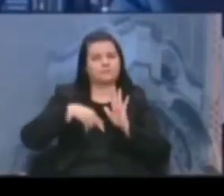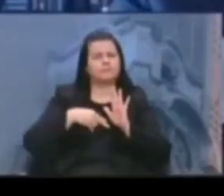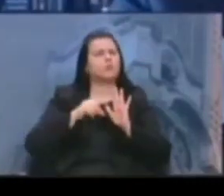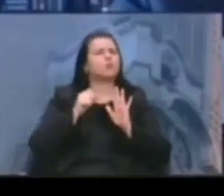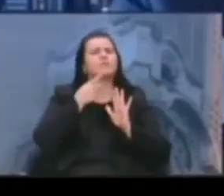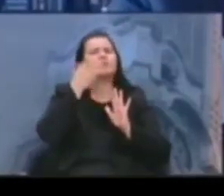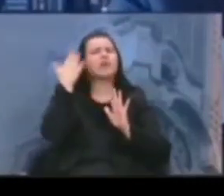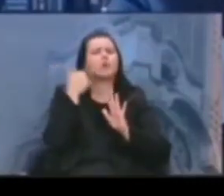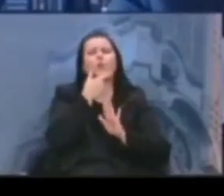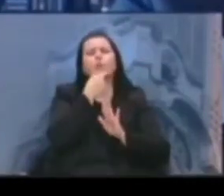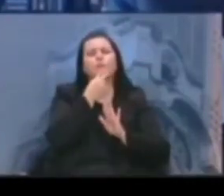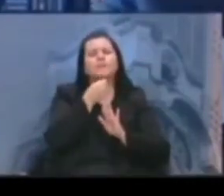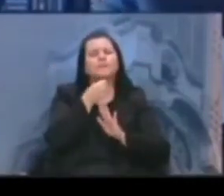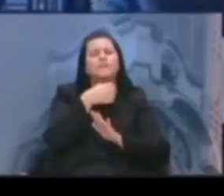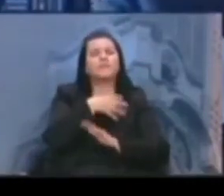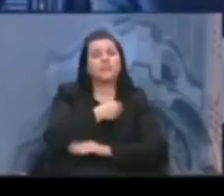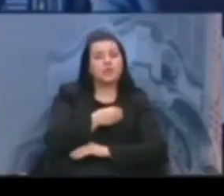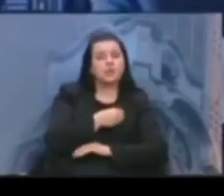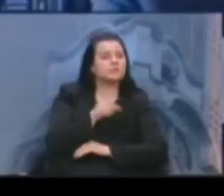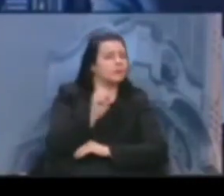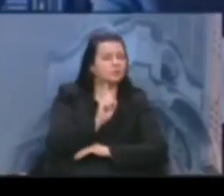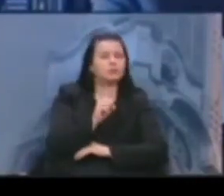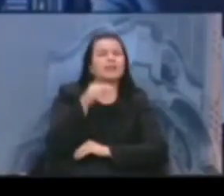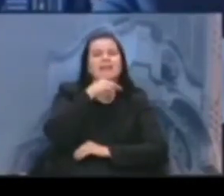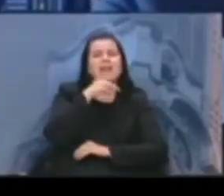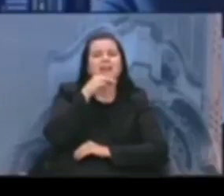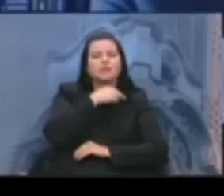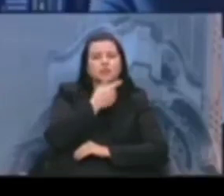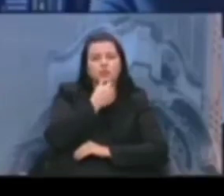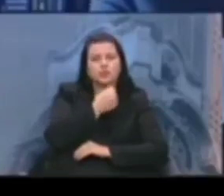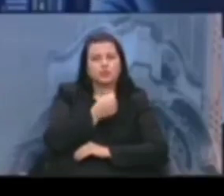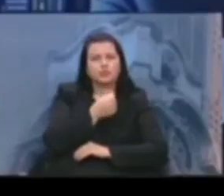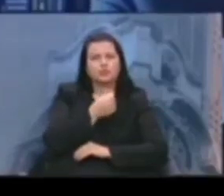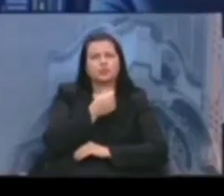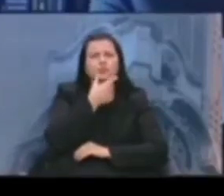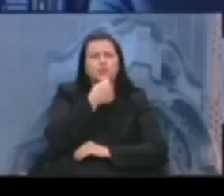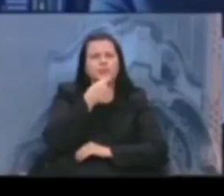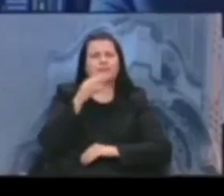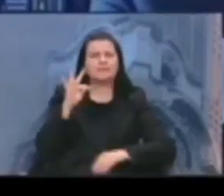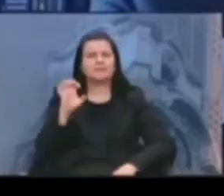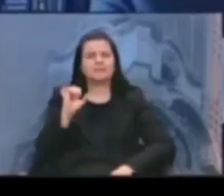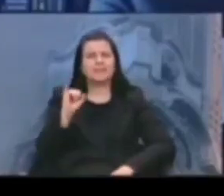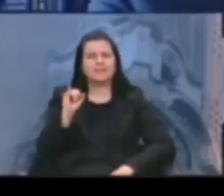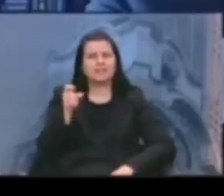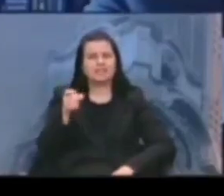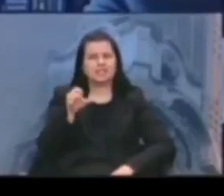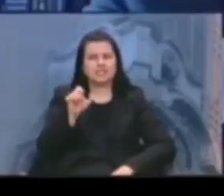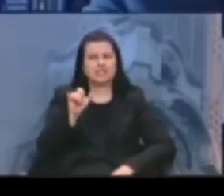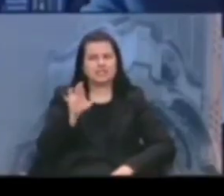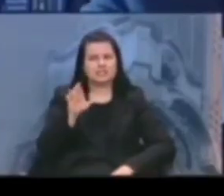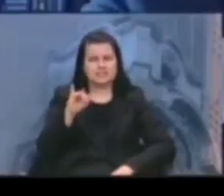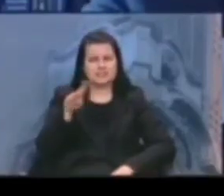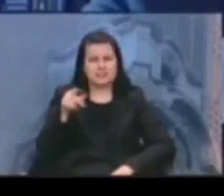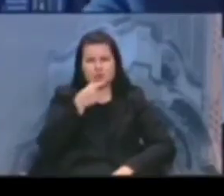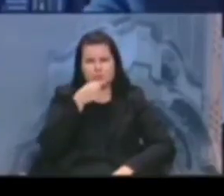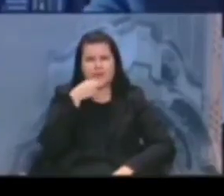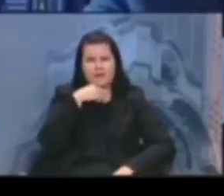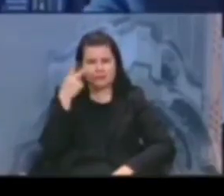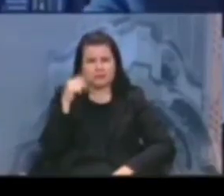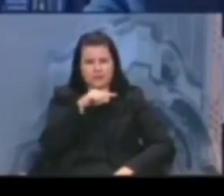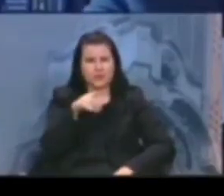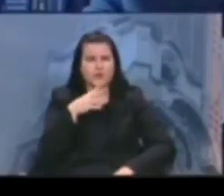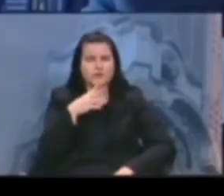filho, do neto, na verdade, do Teixeirinha, que todo mundo conhece, por óbvio, e ele